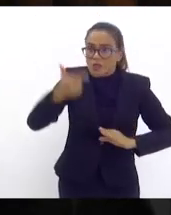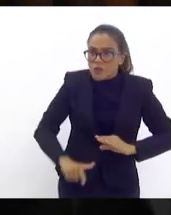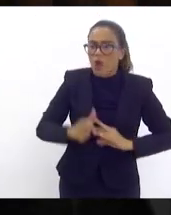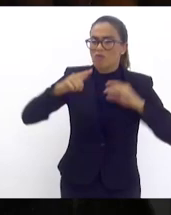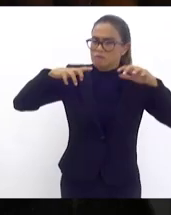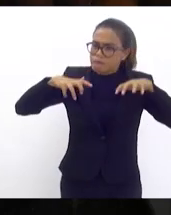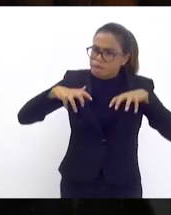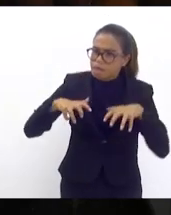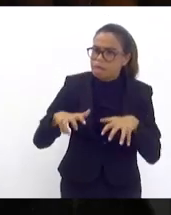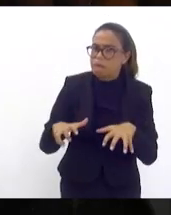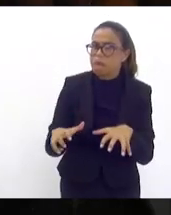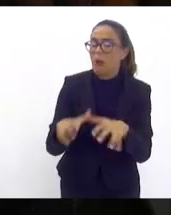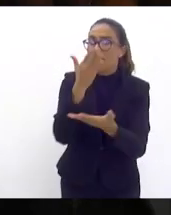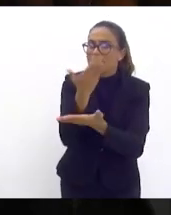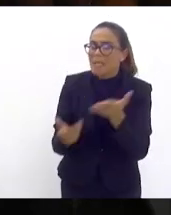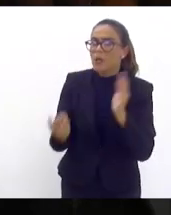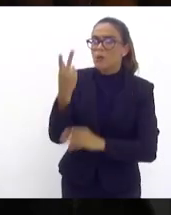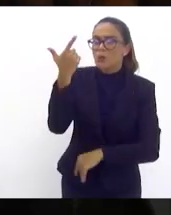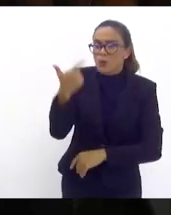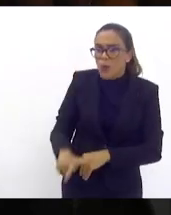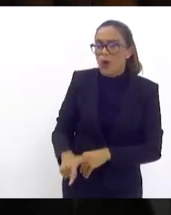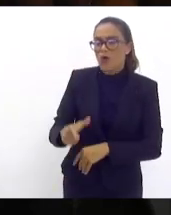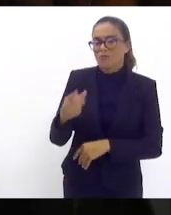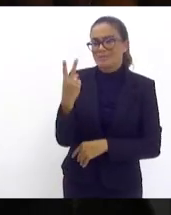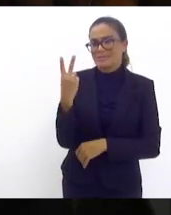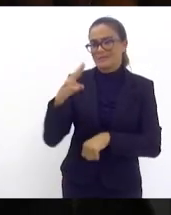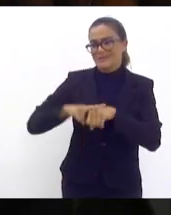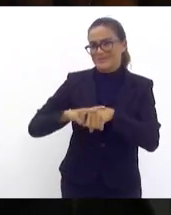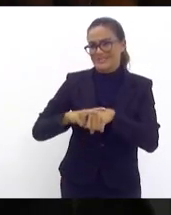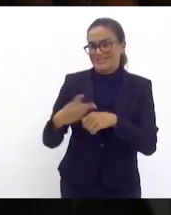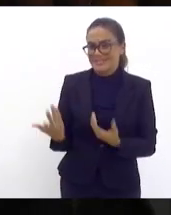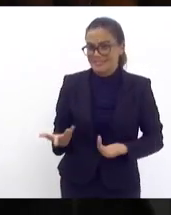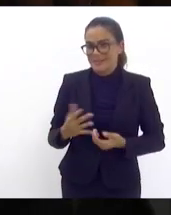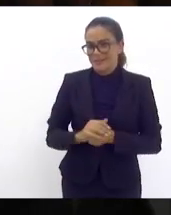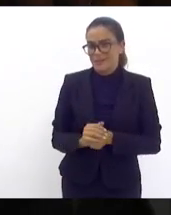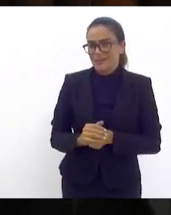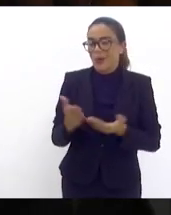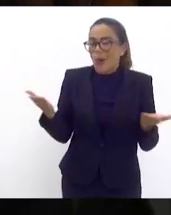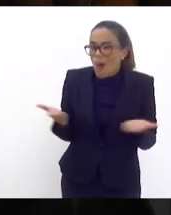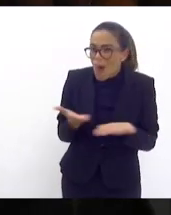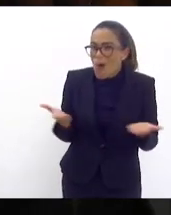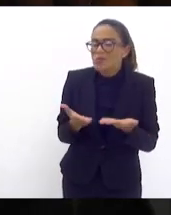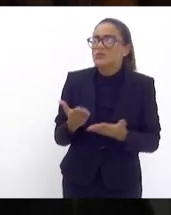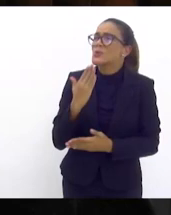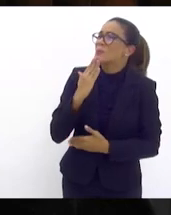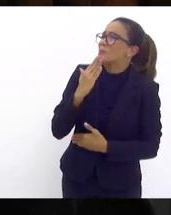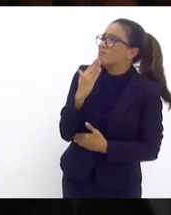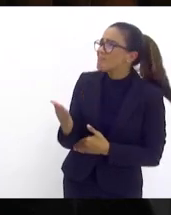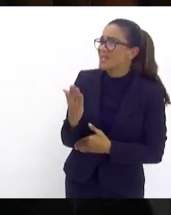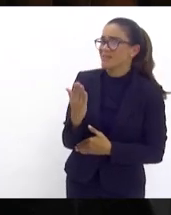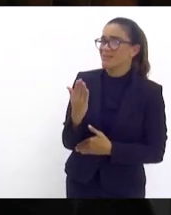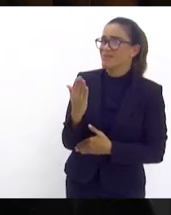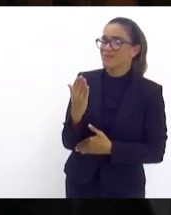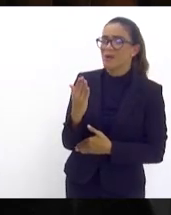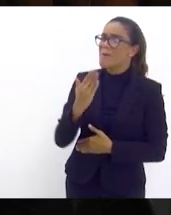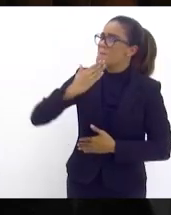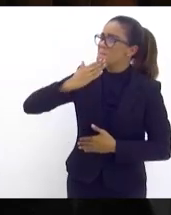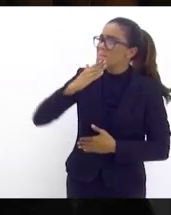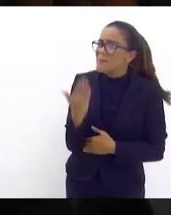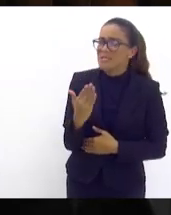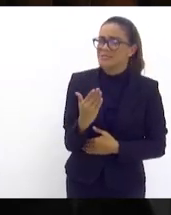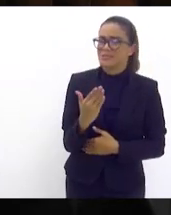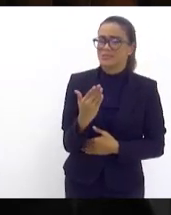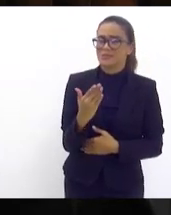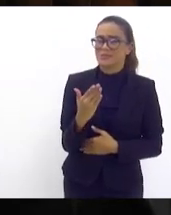perdeu tudo de novo pela segunda vez então hoje aqui eu estou fazendo um apelo eu estou fazendo um pedido